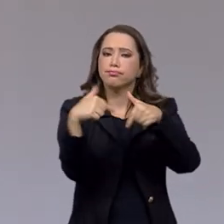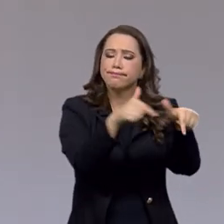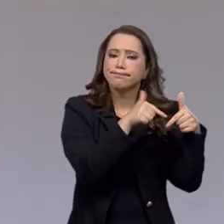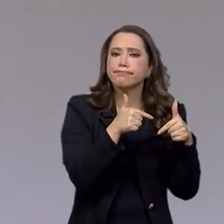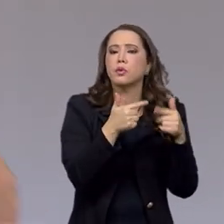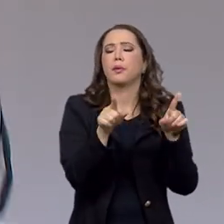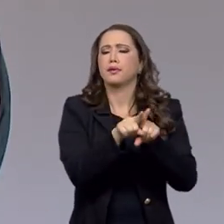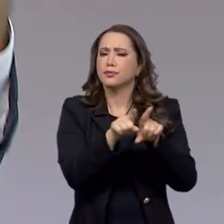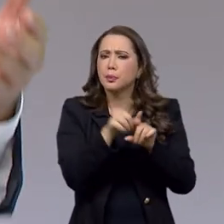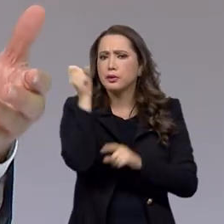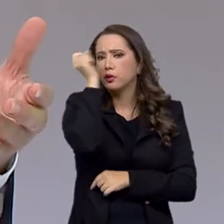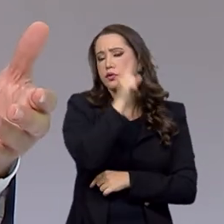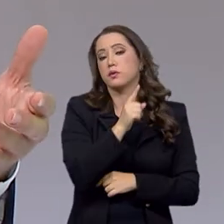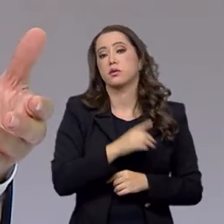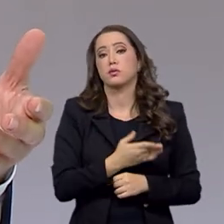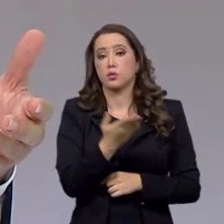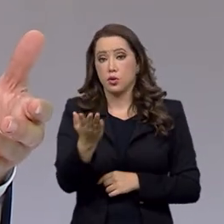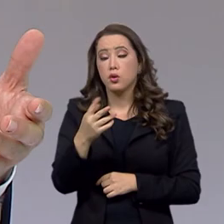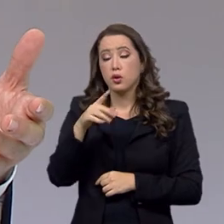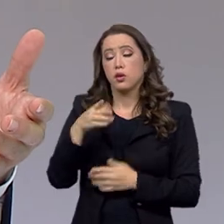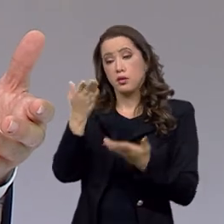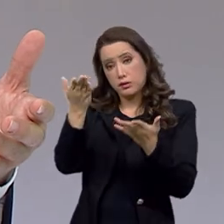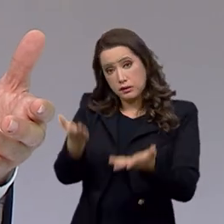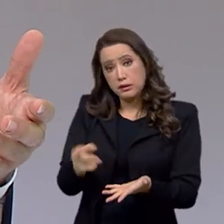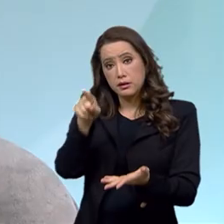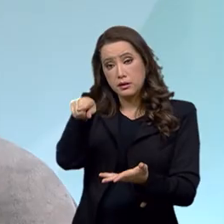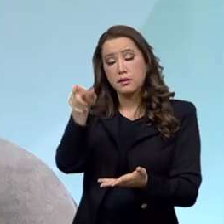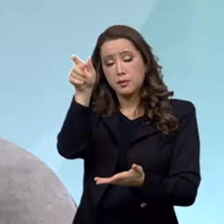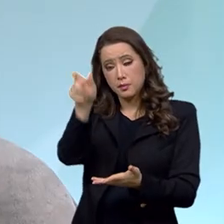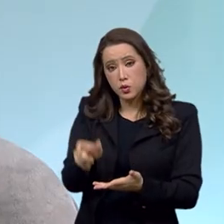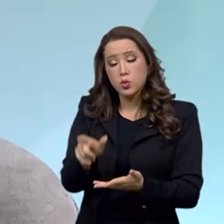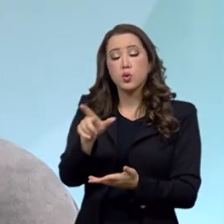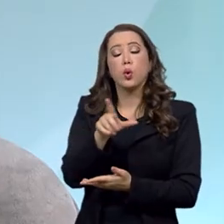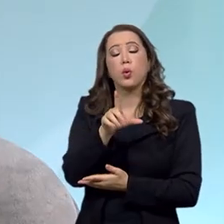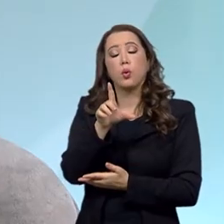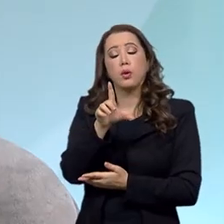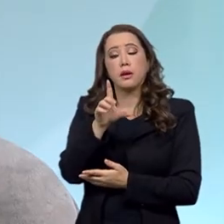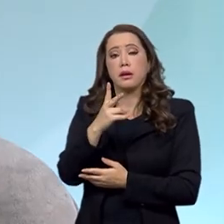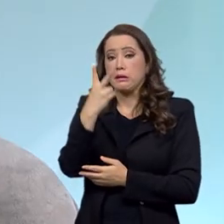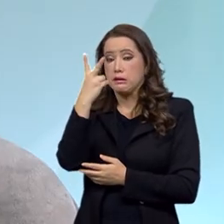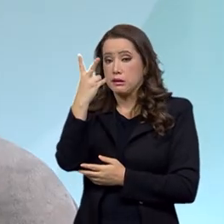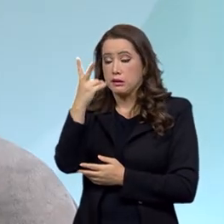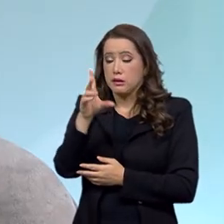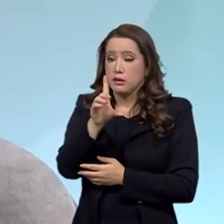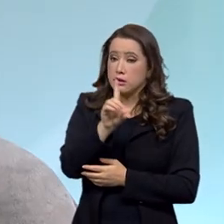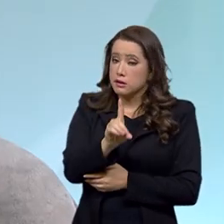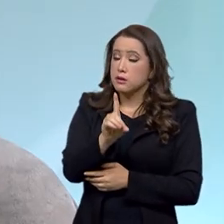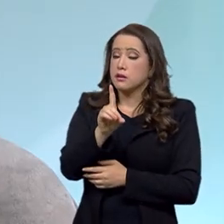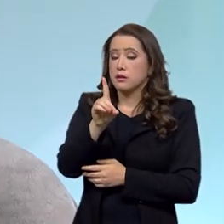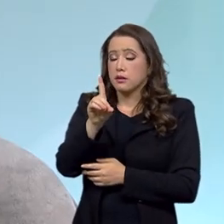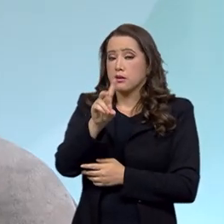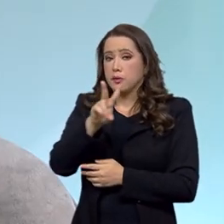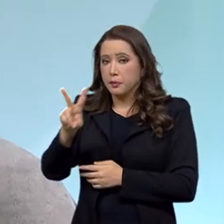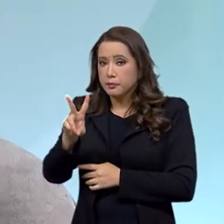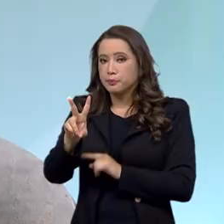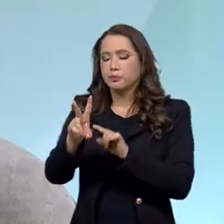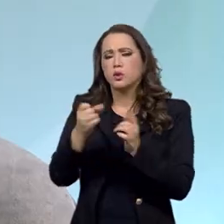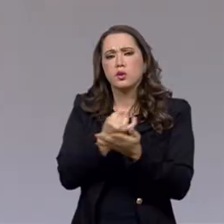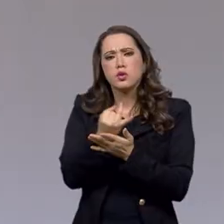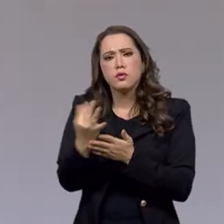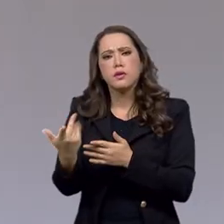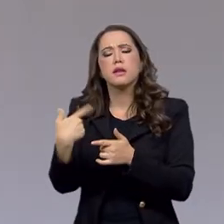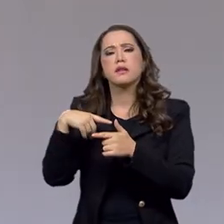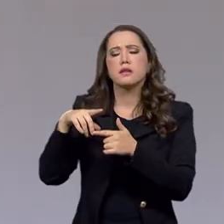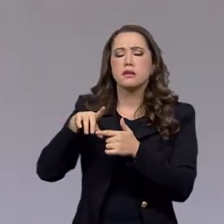O senhor também é um deficiente visual e enfrentou inúmeras dificuldades para chegar a esse posto que o senhor está